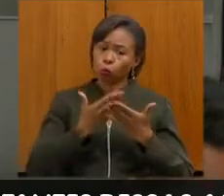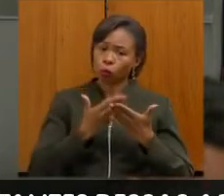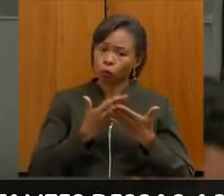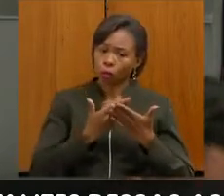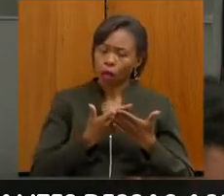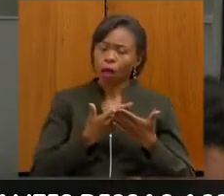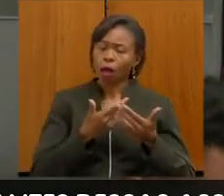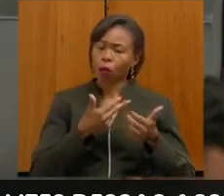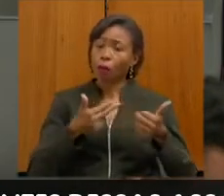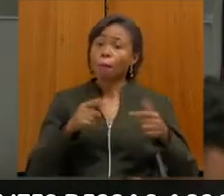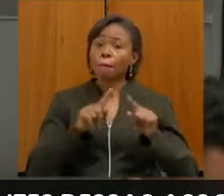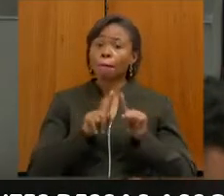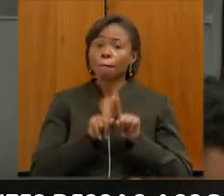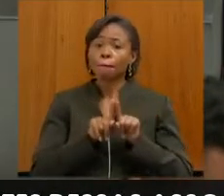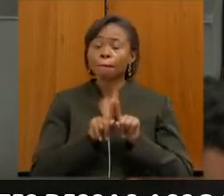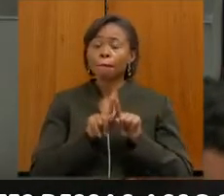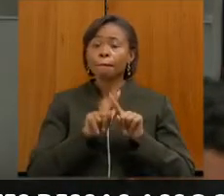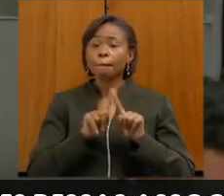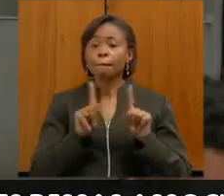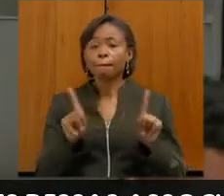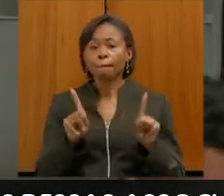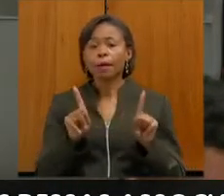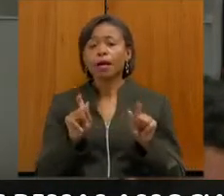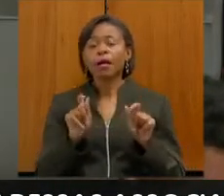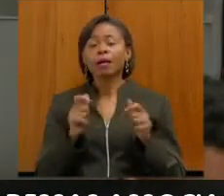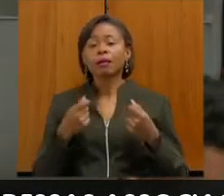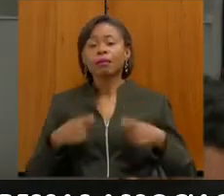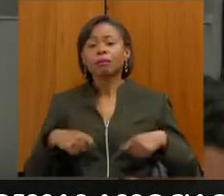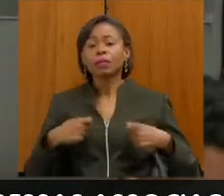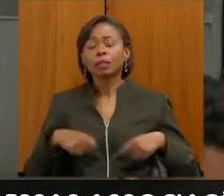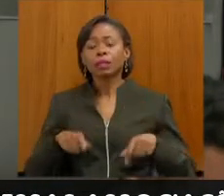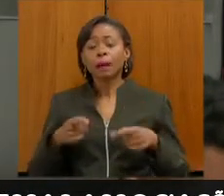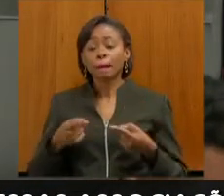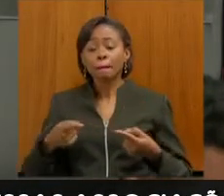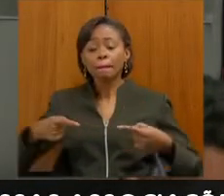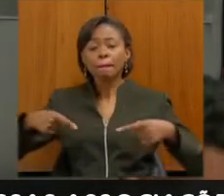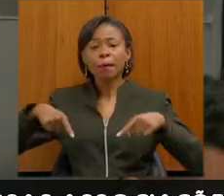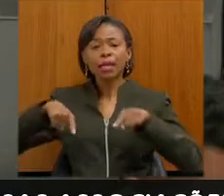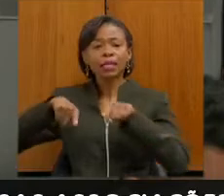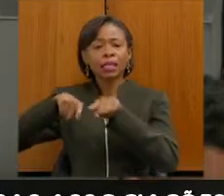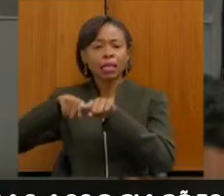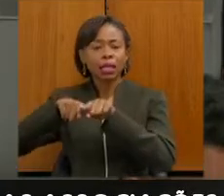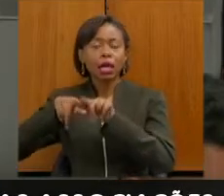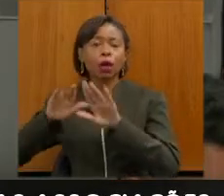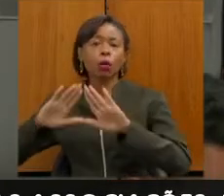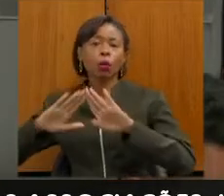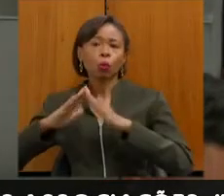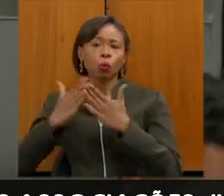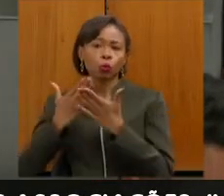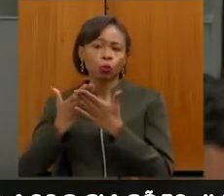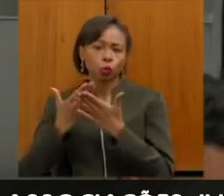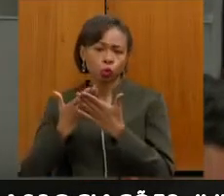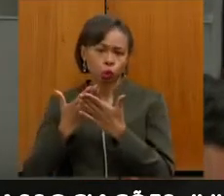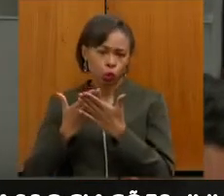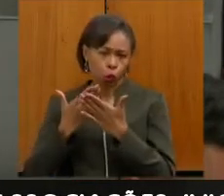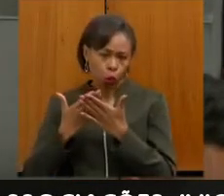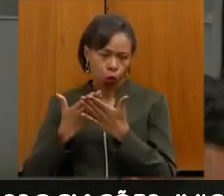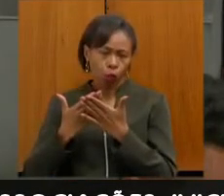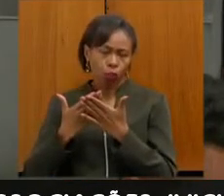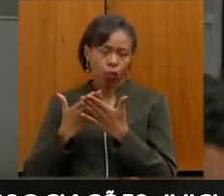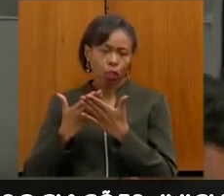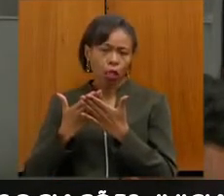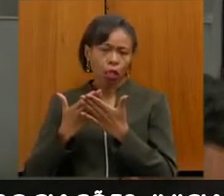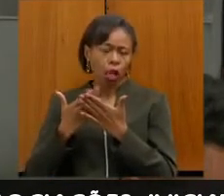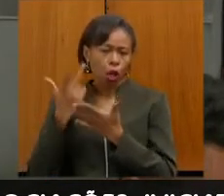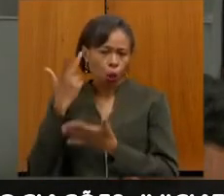parcerias com as escolas normais para que a gente pegue